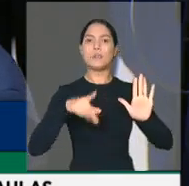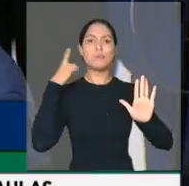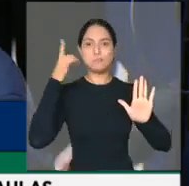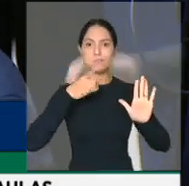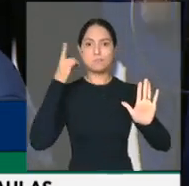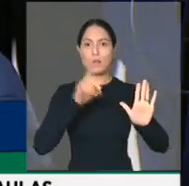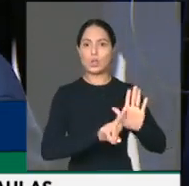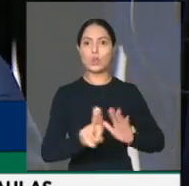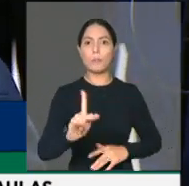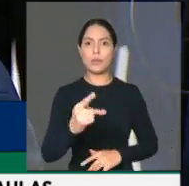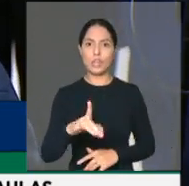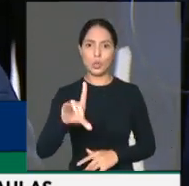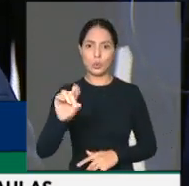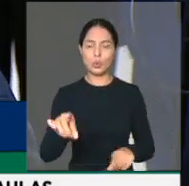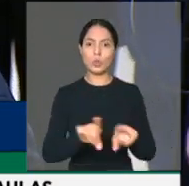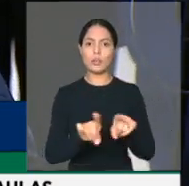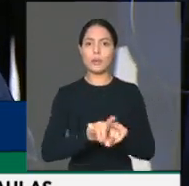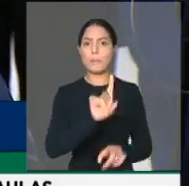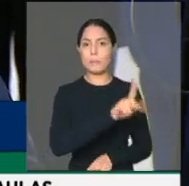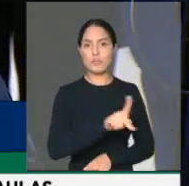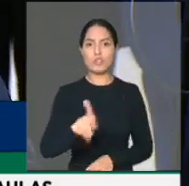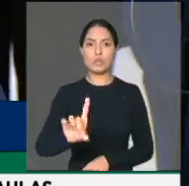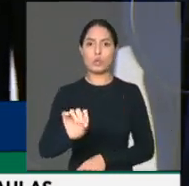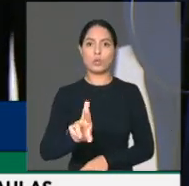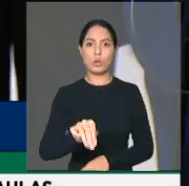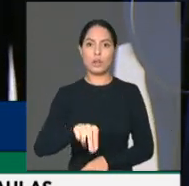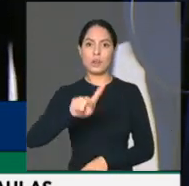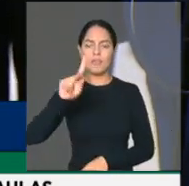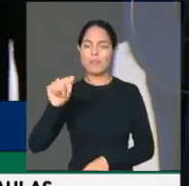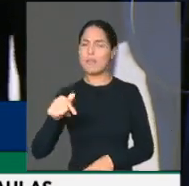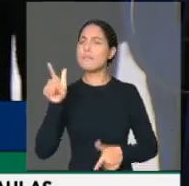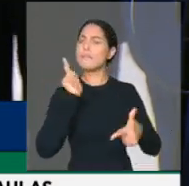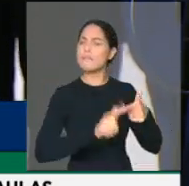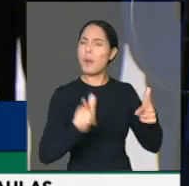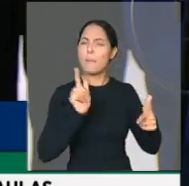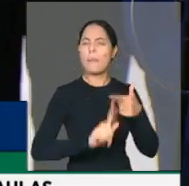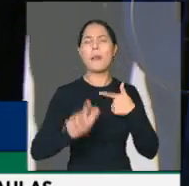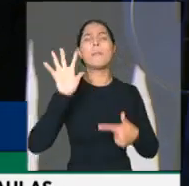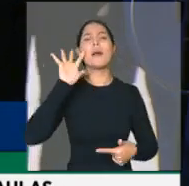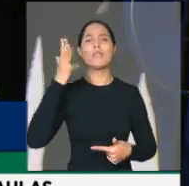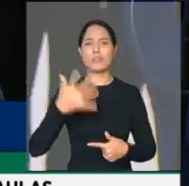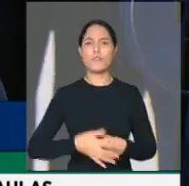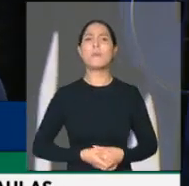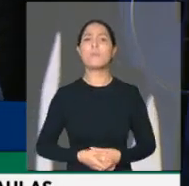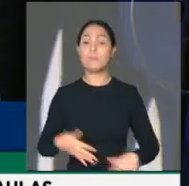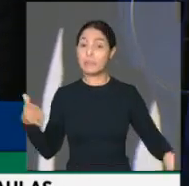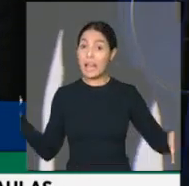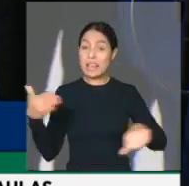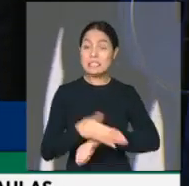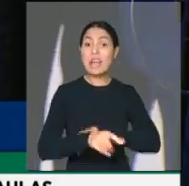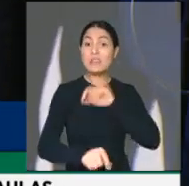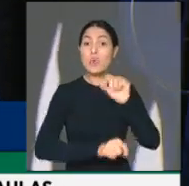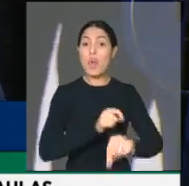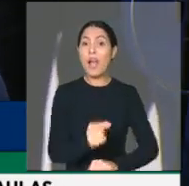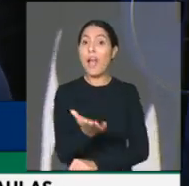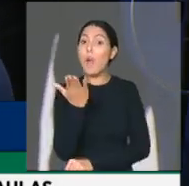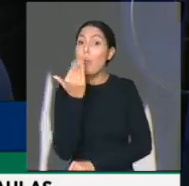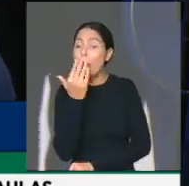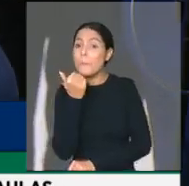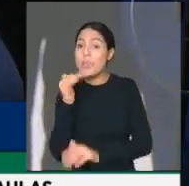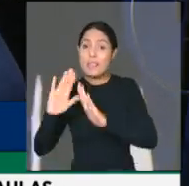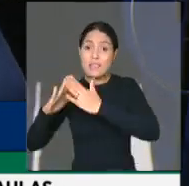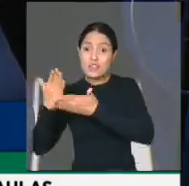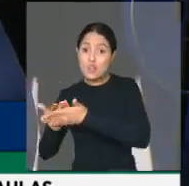resolver um problema concreto que existe de acesso à merenda, mas através de uma solução inteligente,